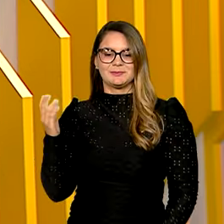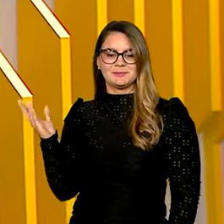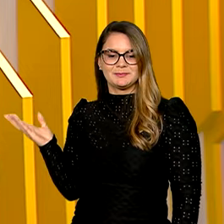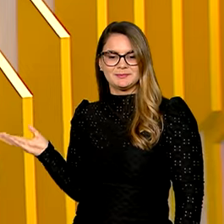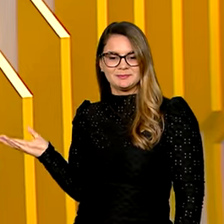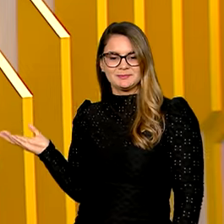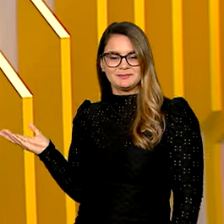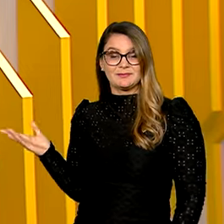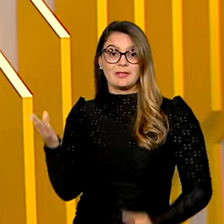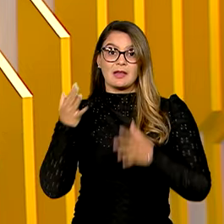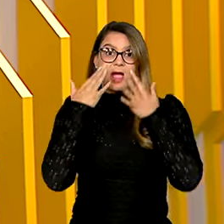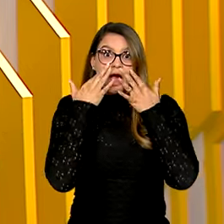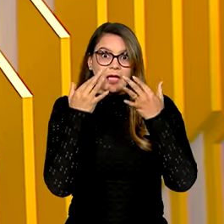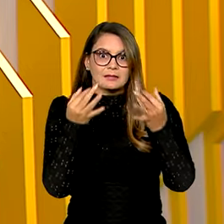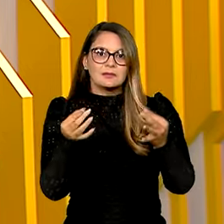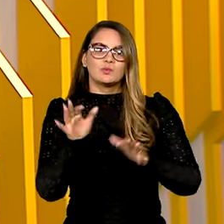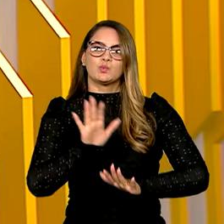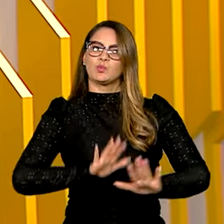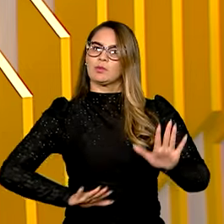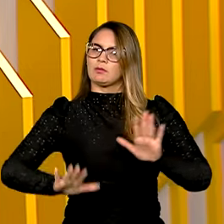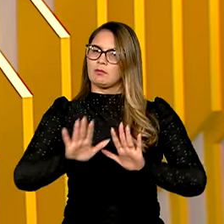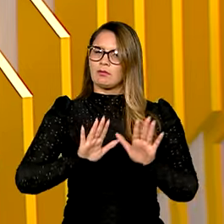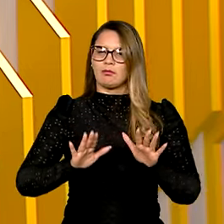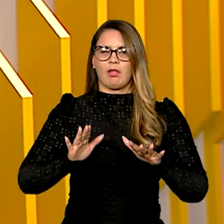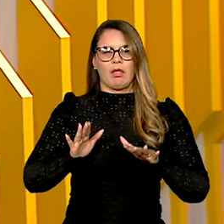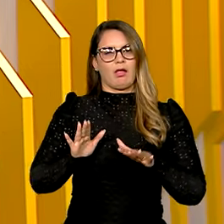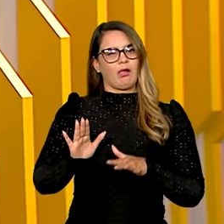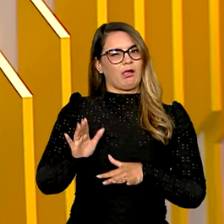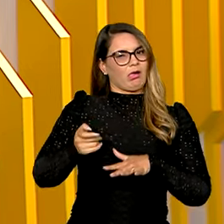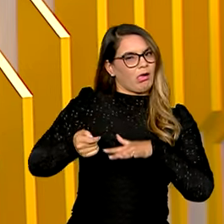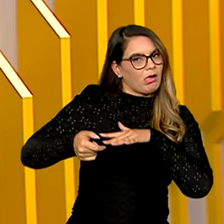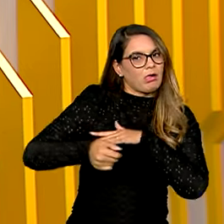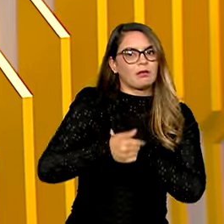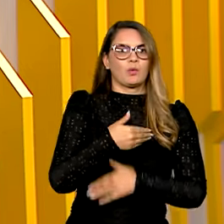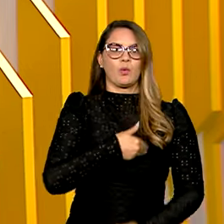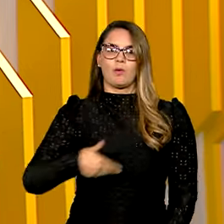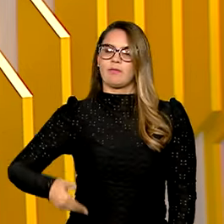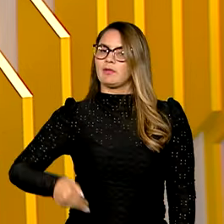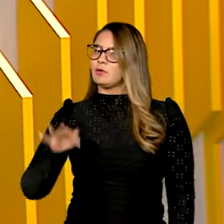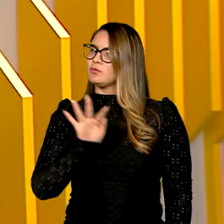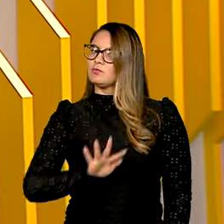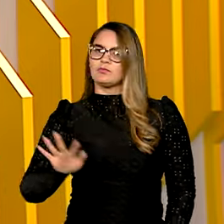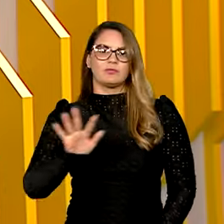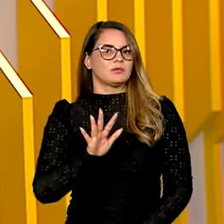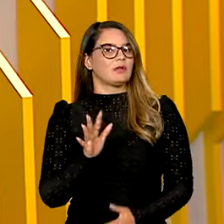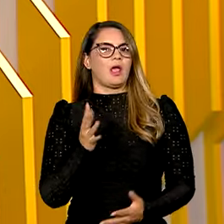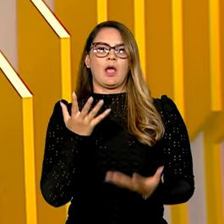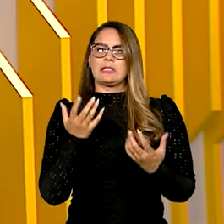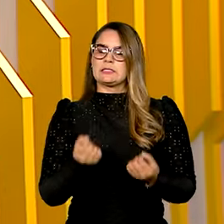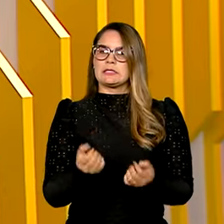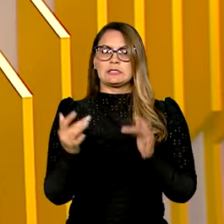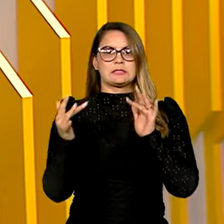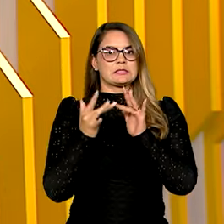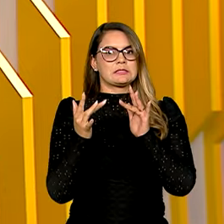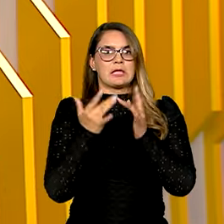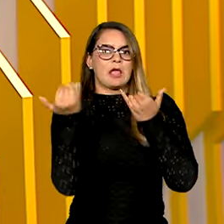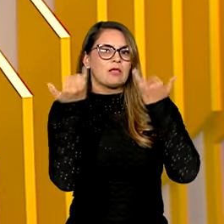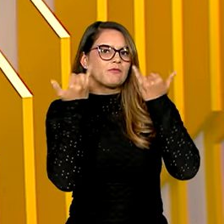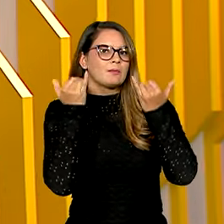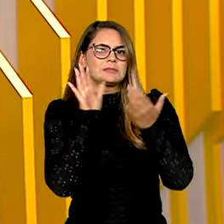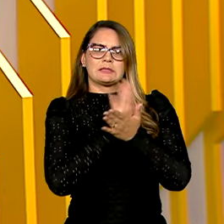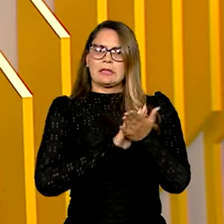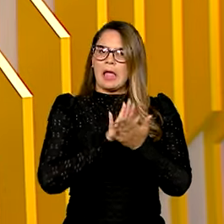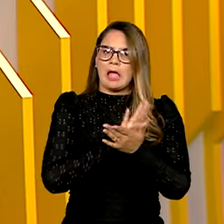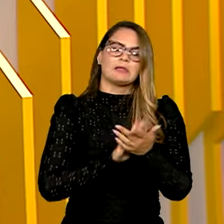tela. E atenção, cuidado com as fake news. O governo federal não acessa nem o dado da vítima no telefone